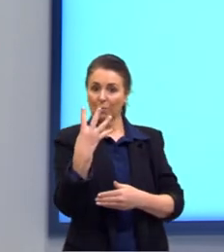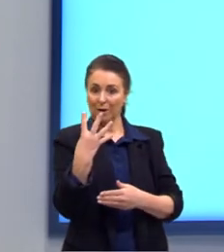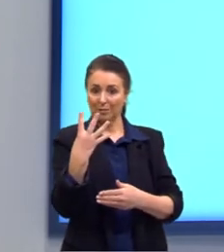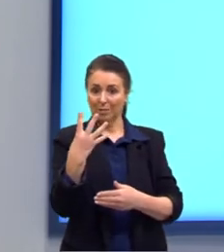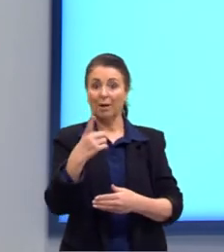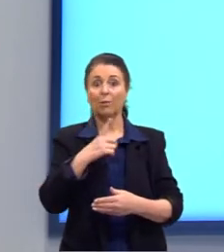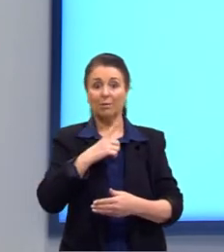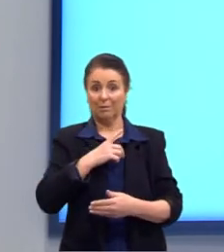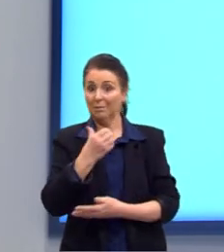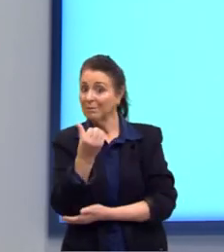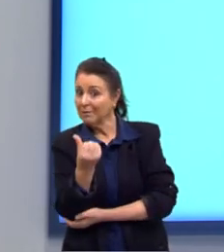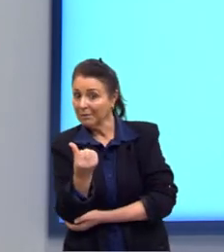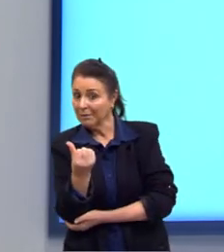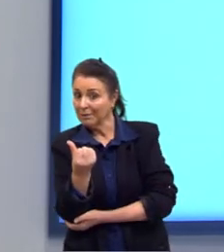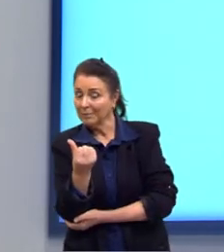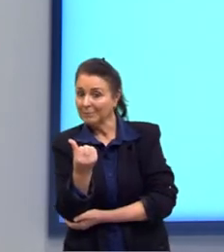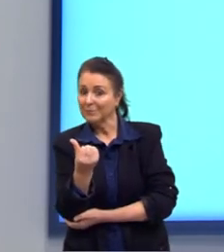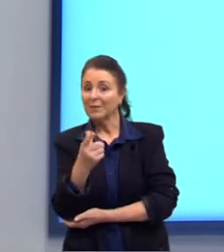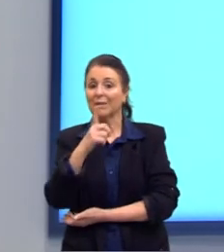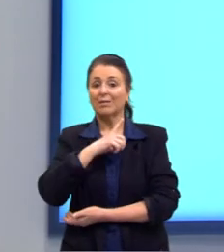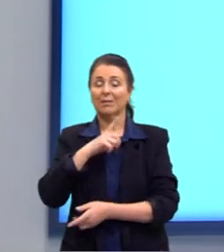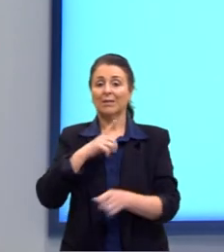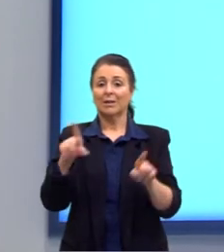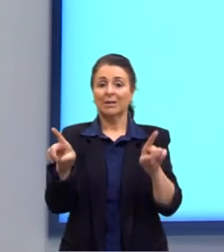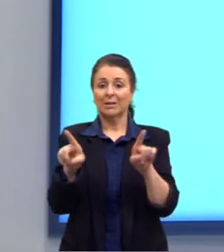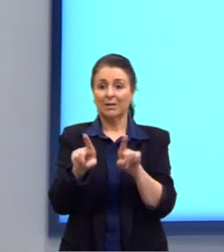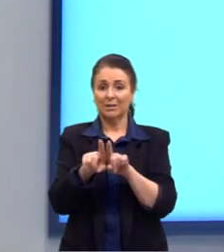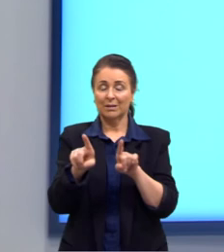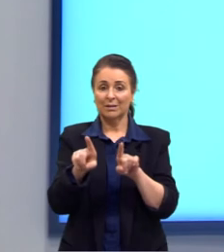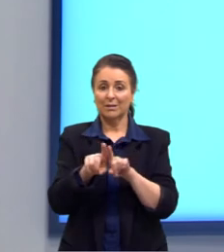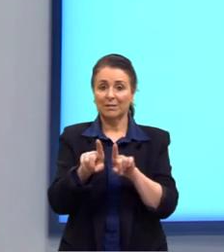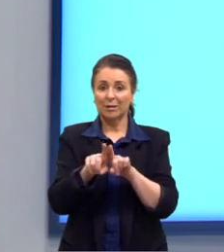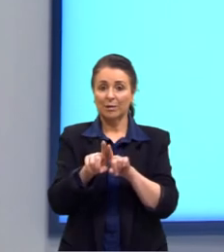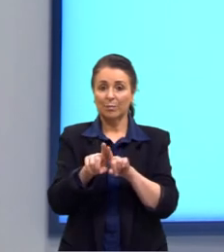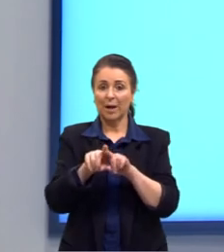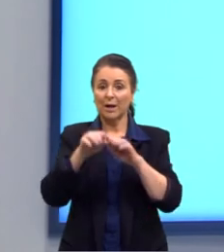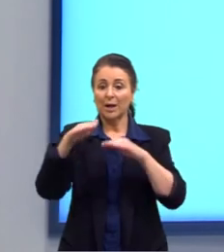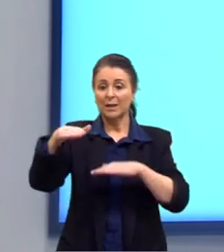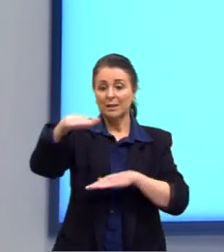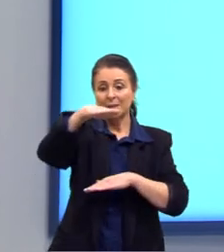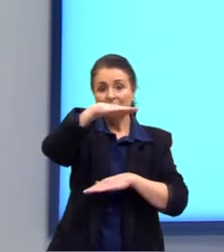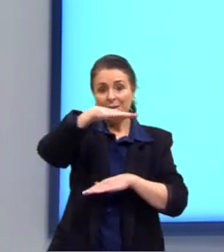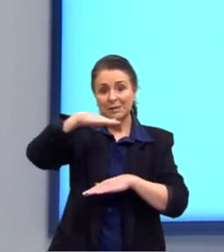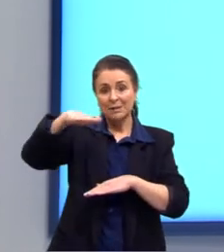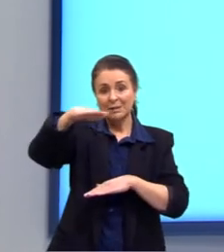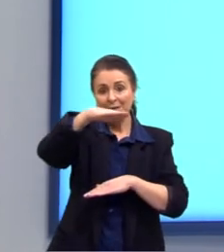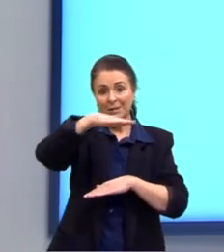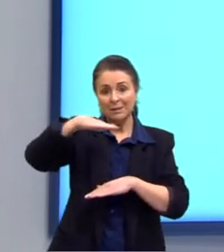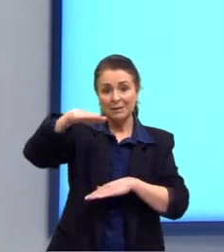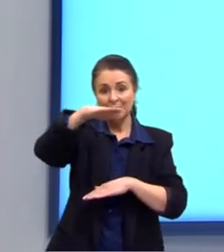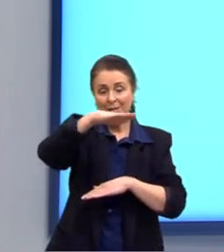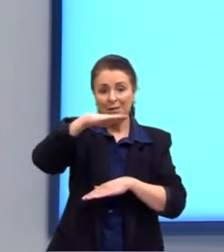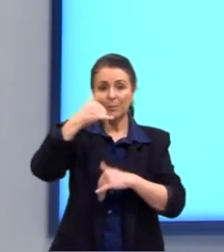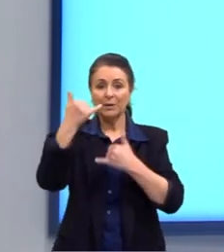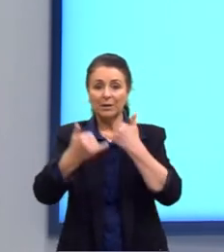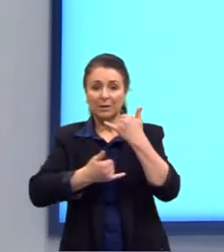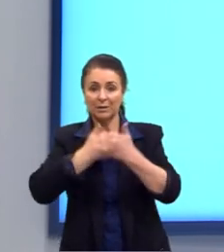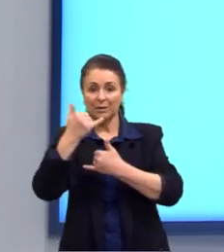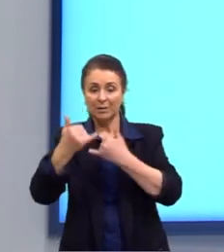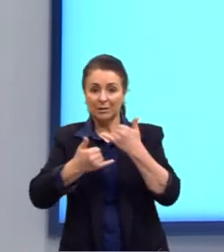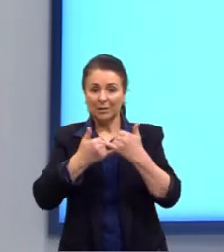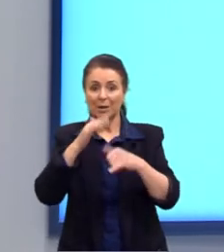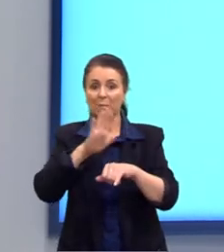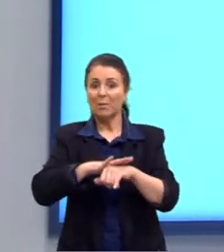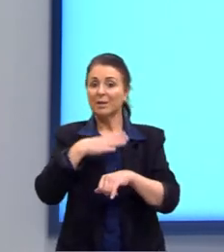temos seis. Temos ainda, né, agora a parte superior do nosso brinquedo. Então, nós teríamos mais